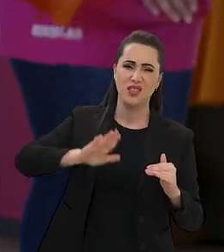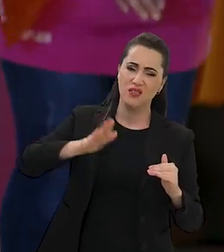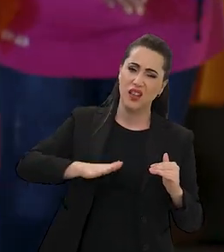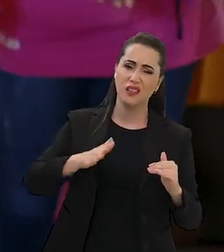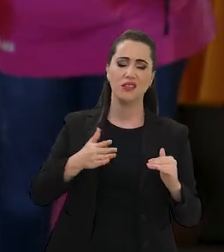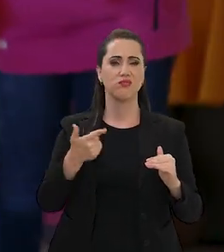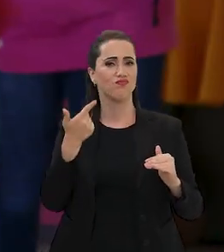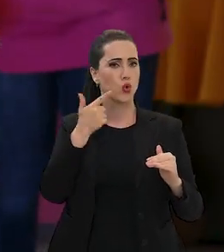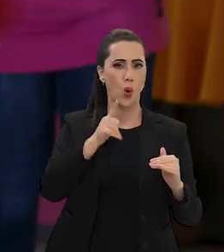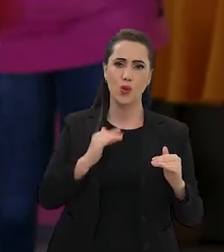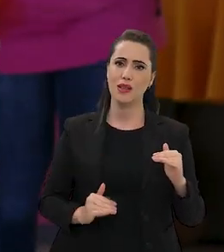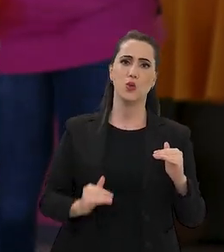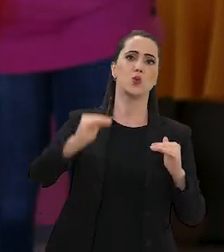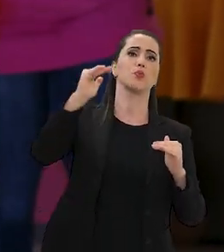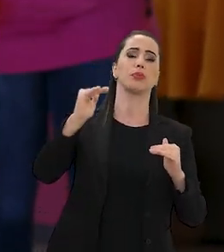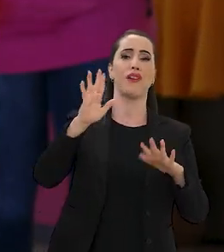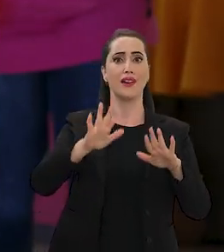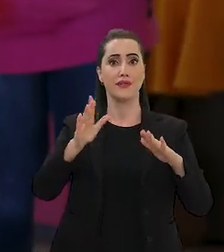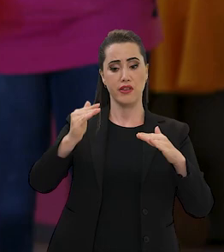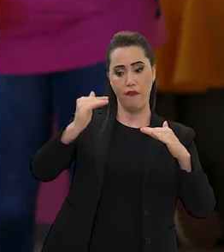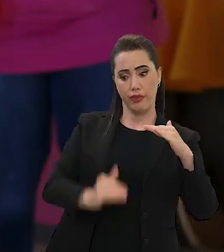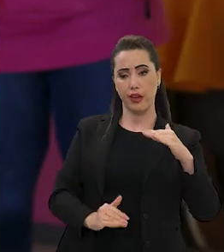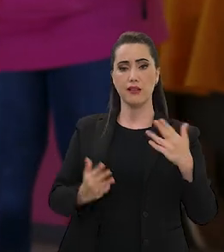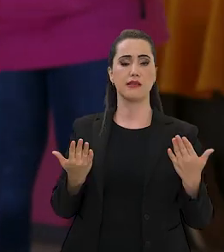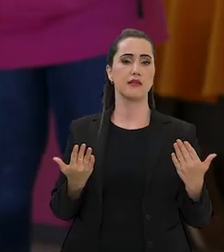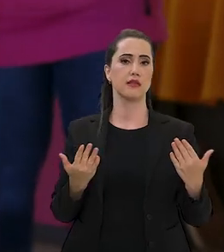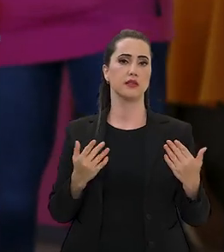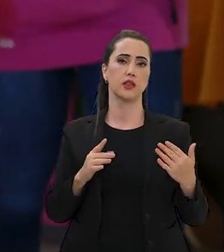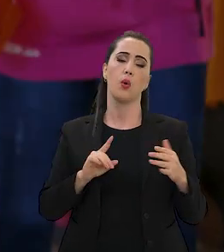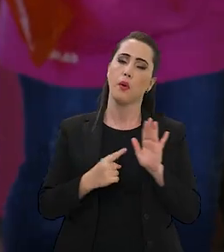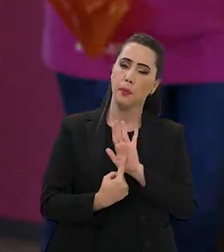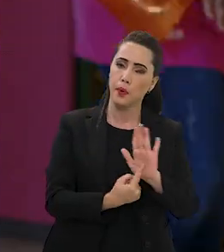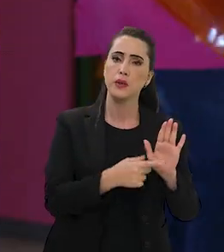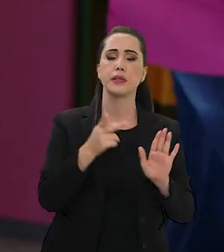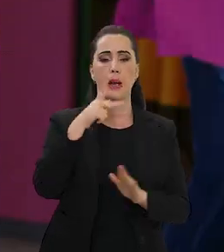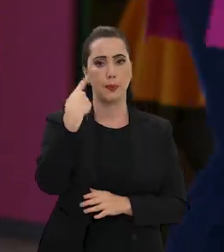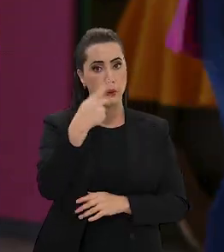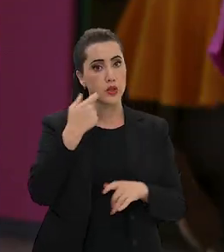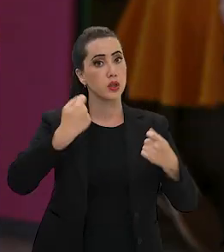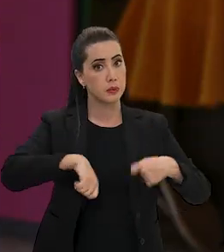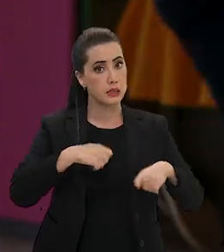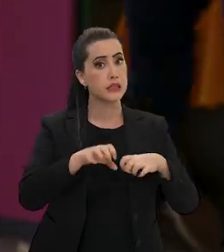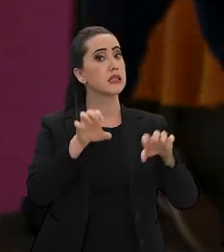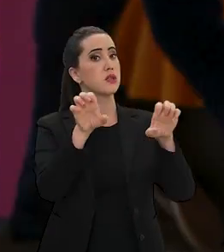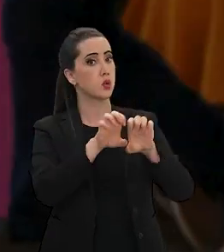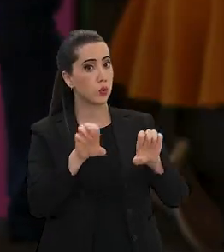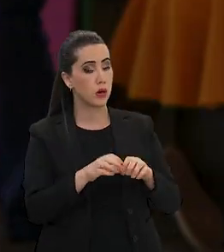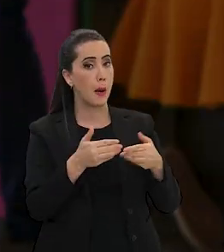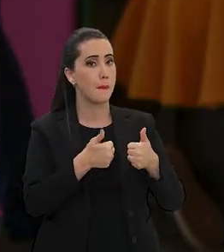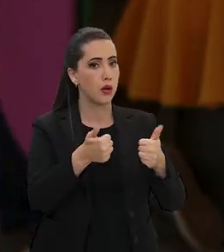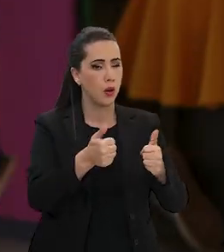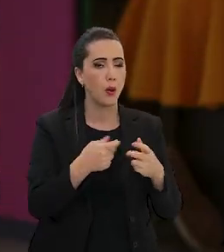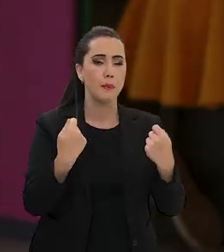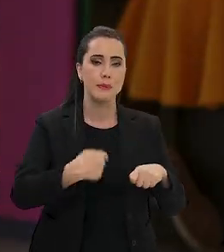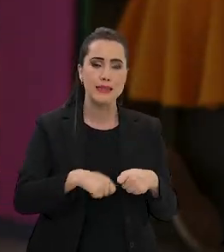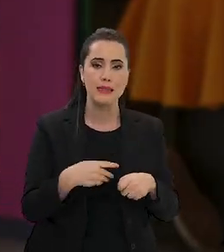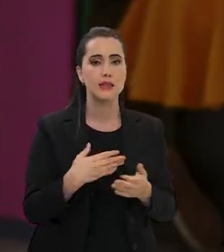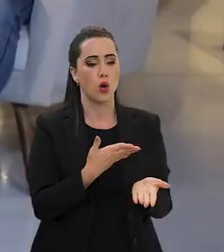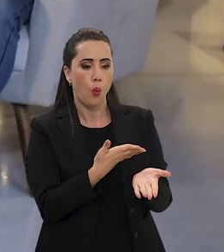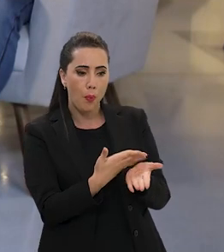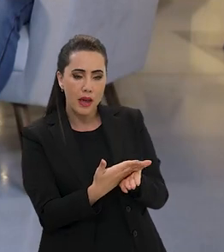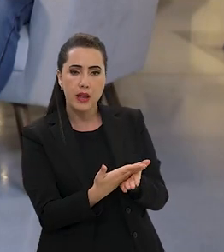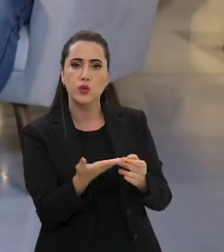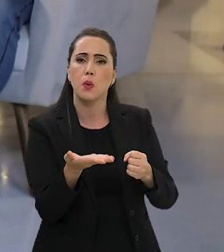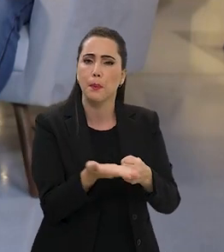aspectos podem até ter retrocedido. Então, assim, de fato, a política pública não foi estruturada. Então, é bem importante você ter começo,